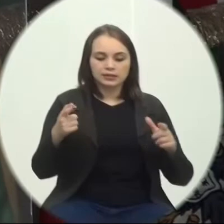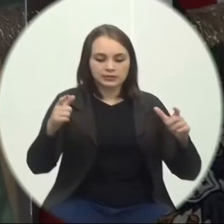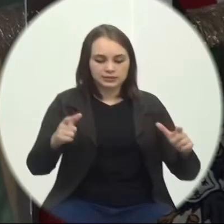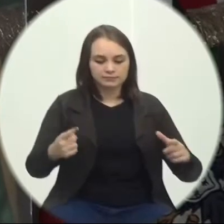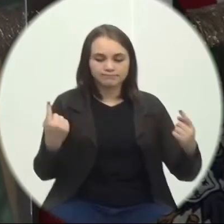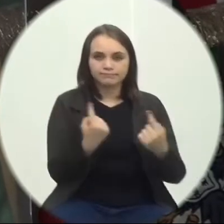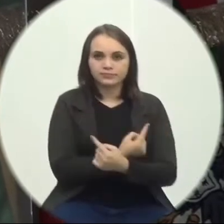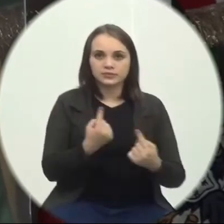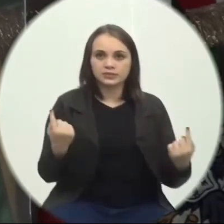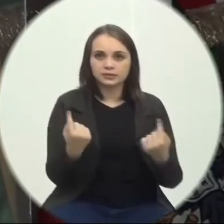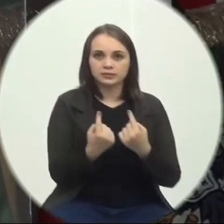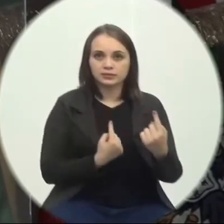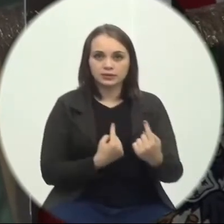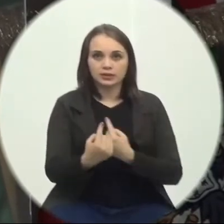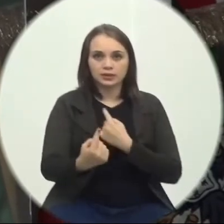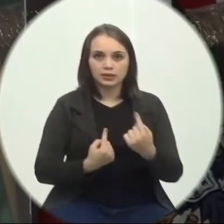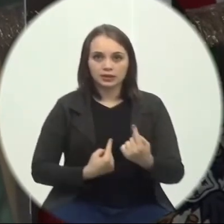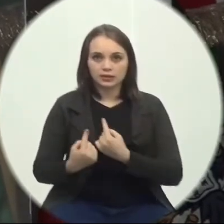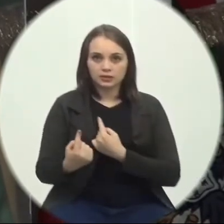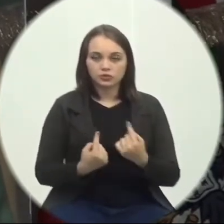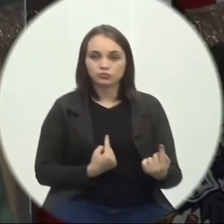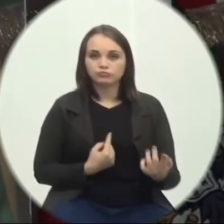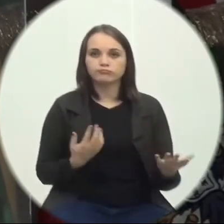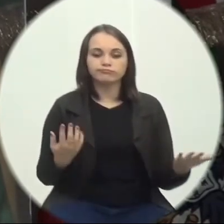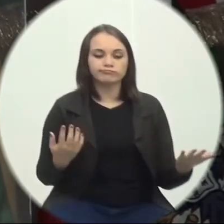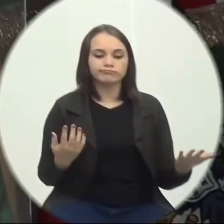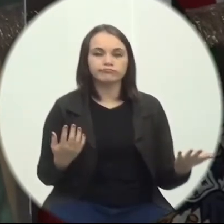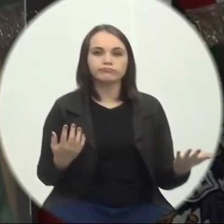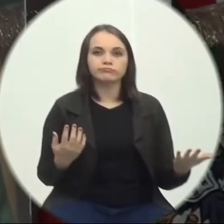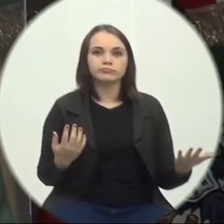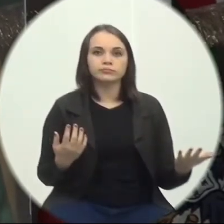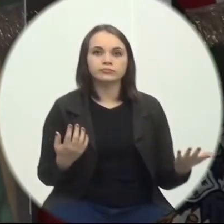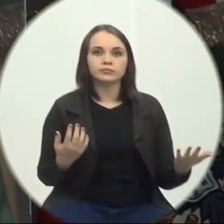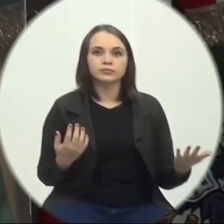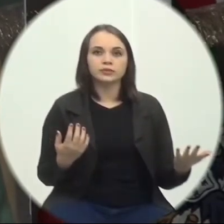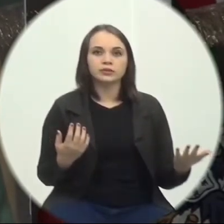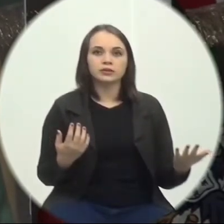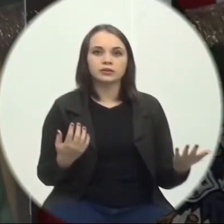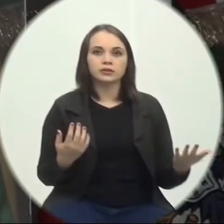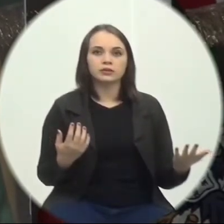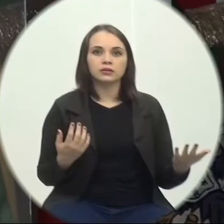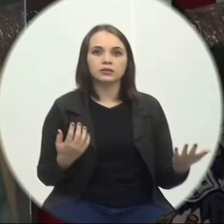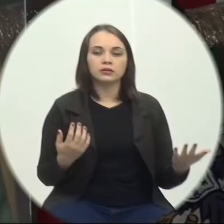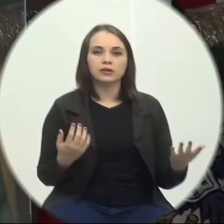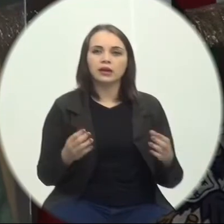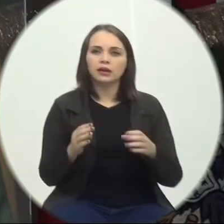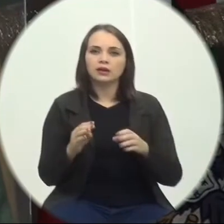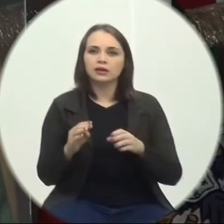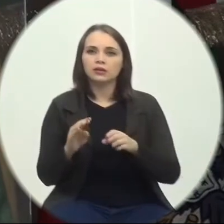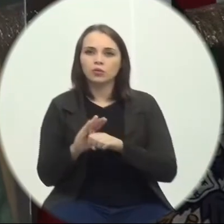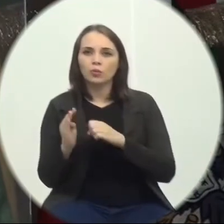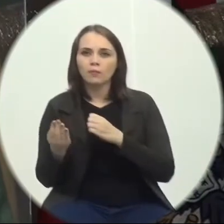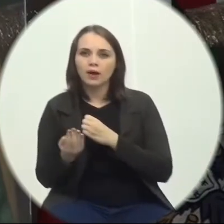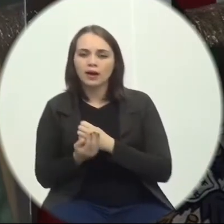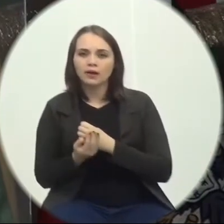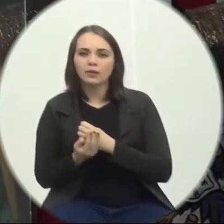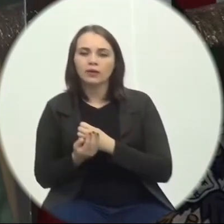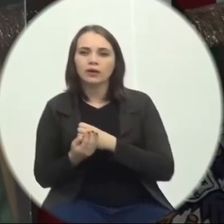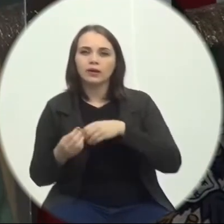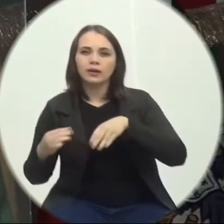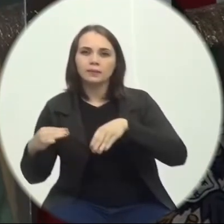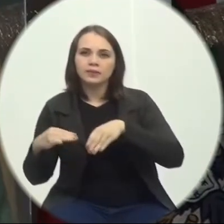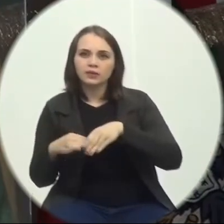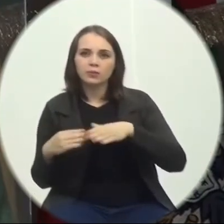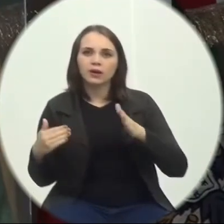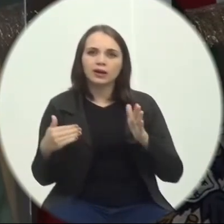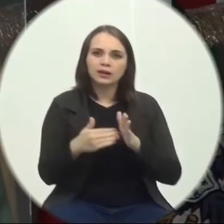o Vereador Miguel Perini Deve utilizar Bastante Que é No trecho Entre A Mina Do Mato A região Do Morados Da Colina